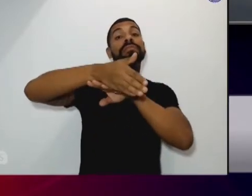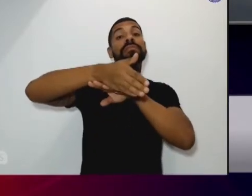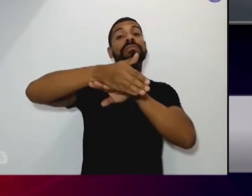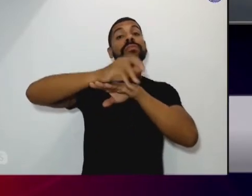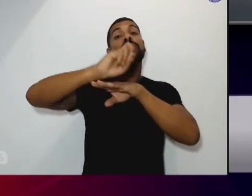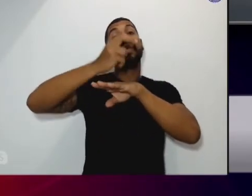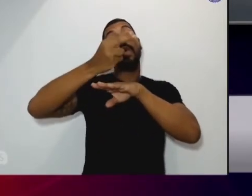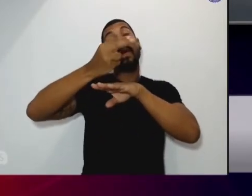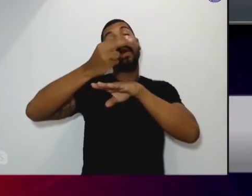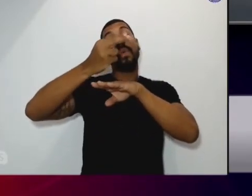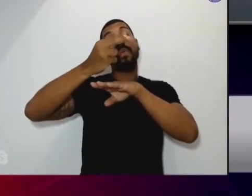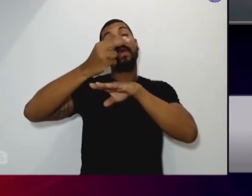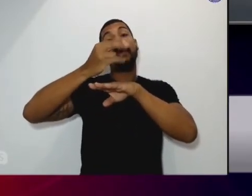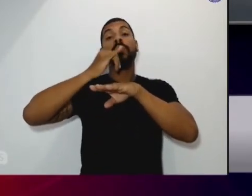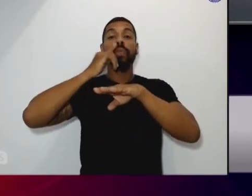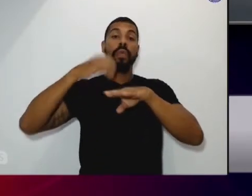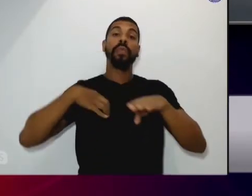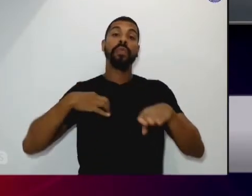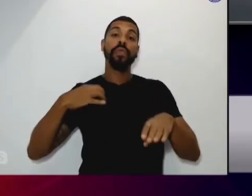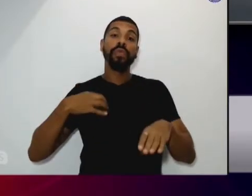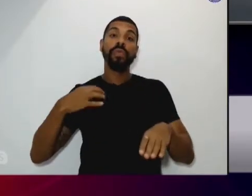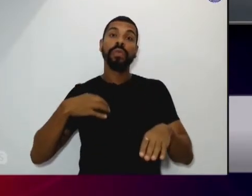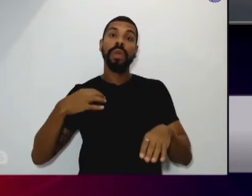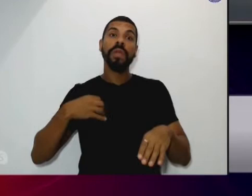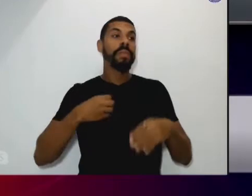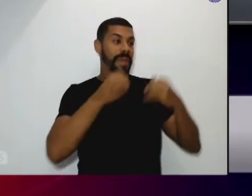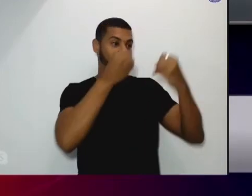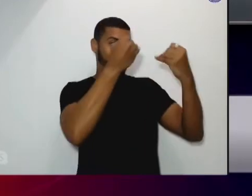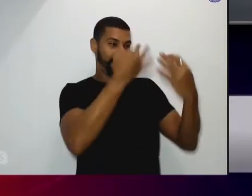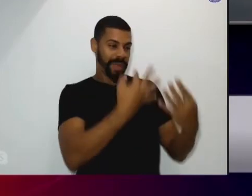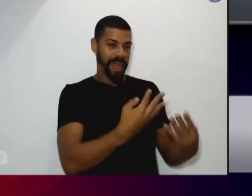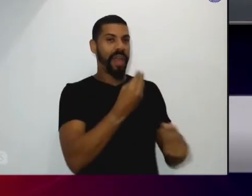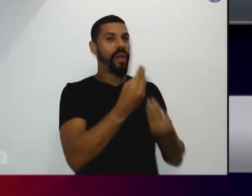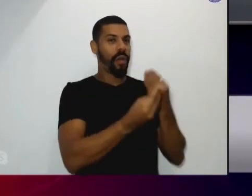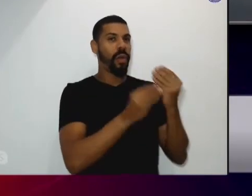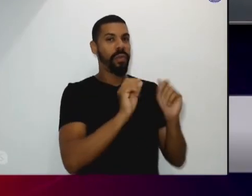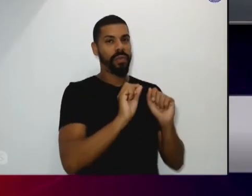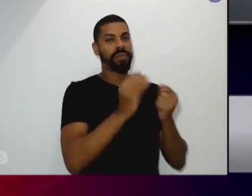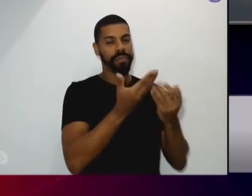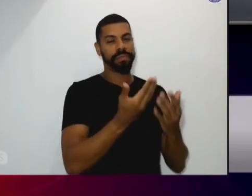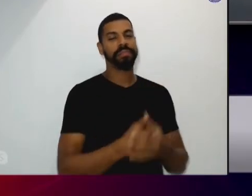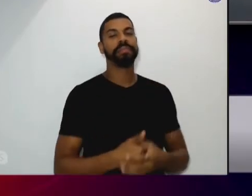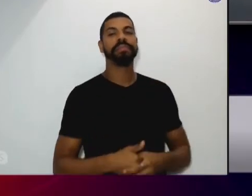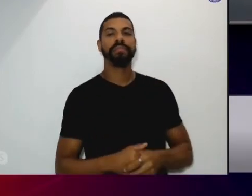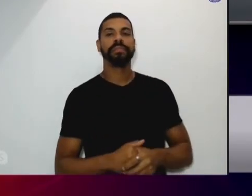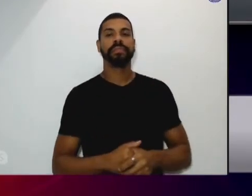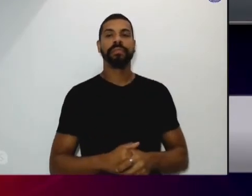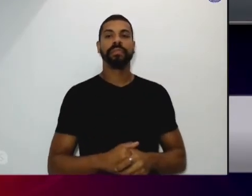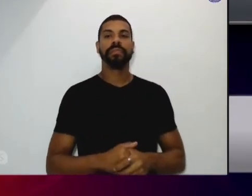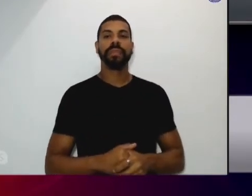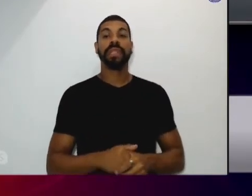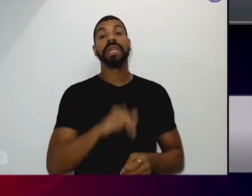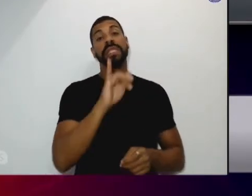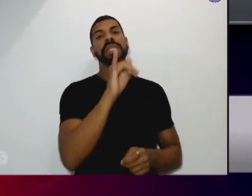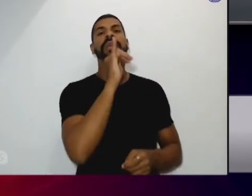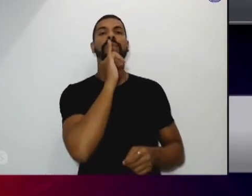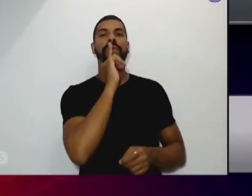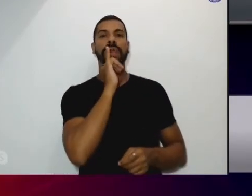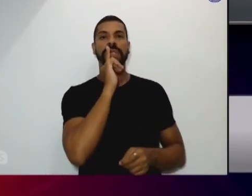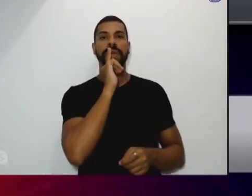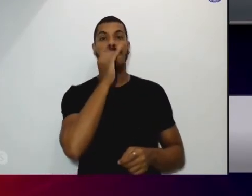como voluntário para a gente explicar o funcionamento se a pessoa estiver em surto